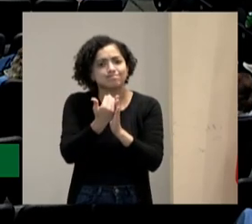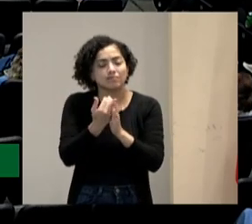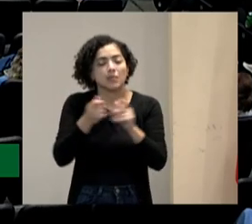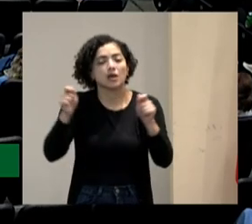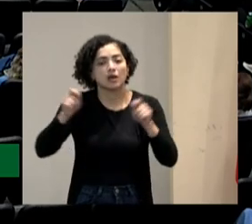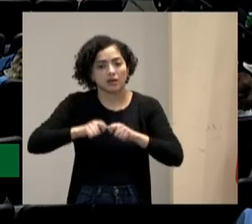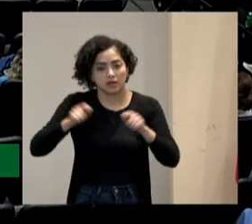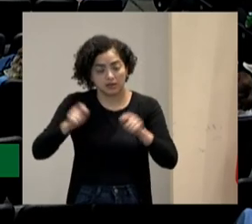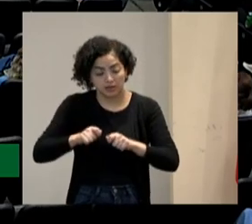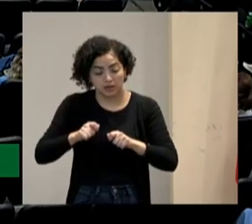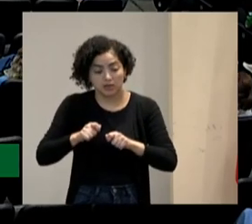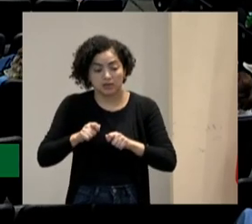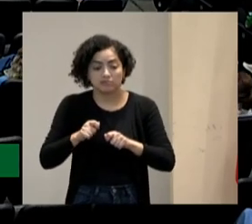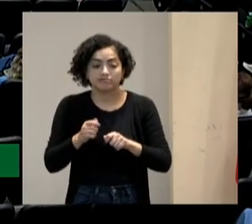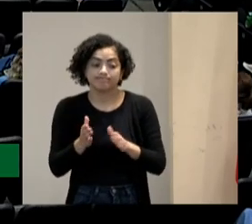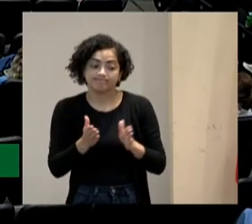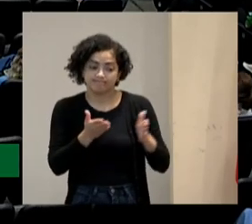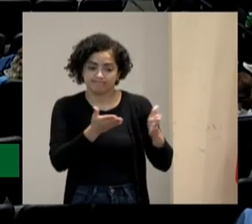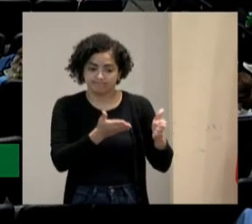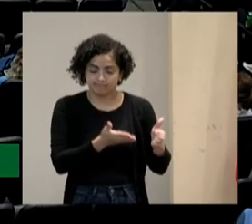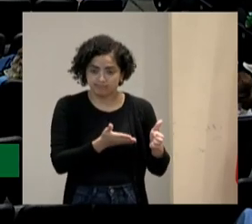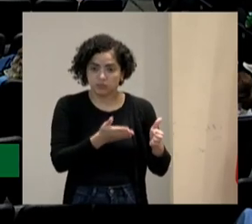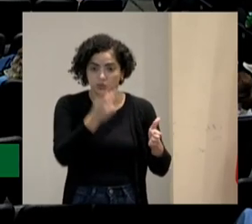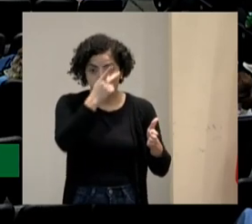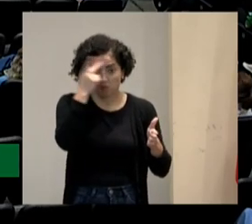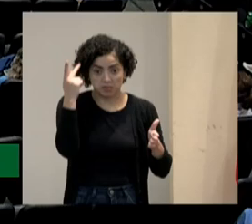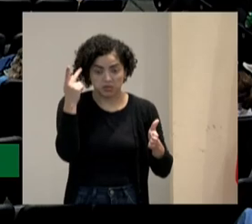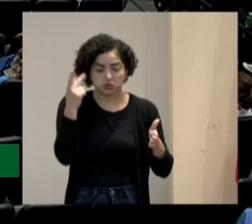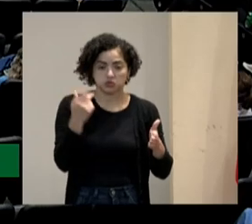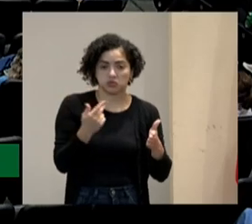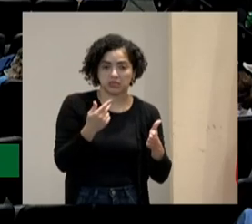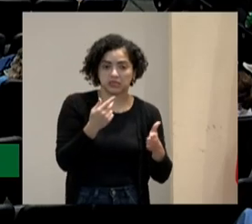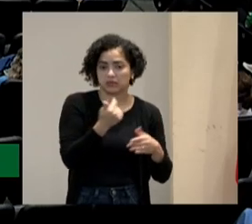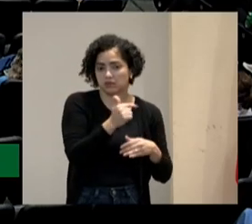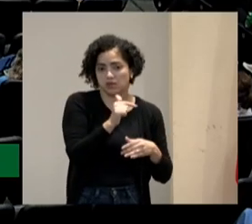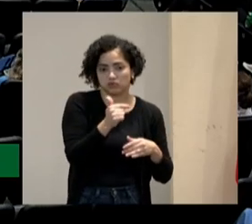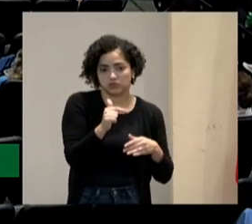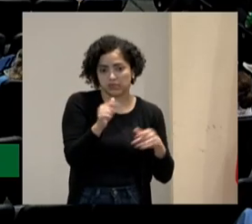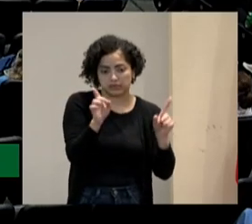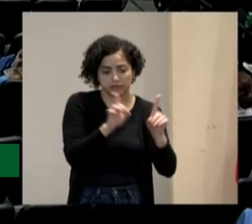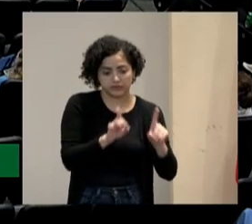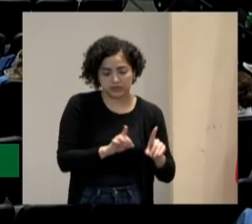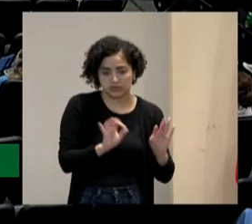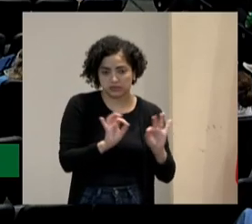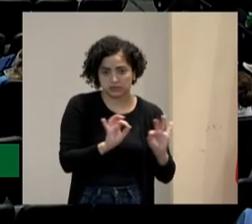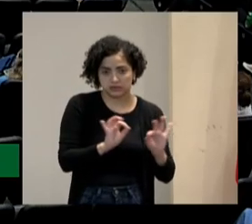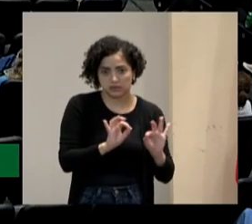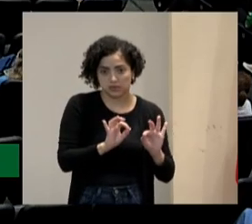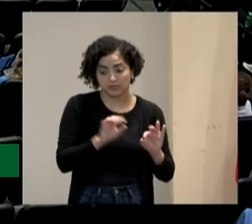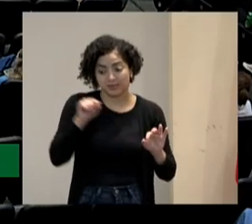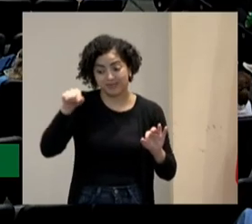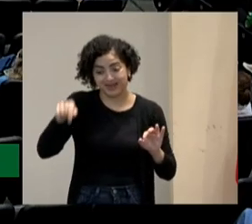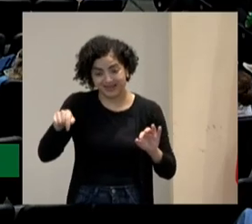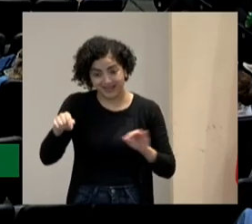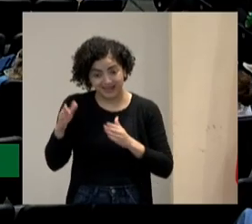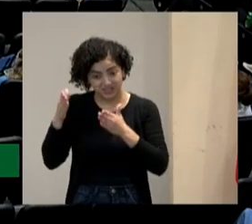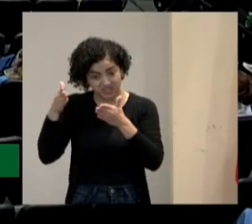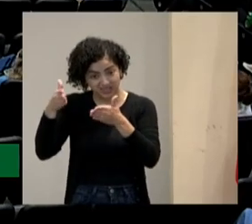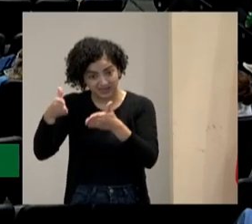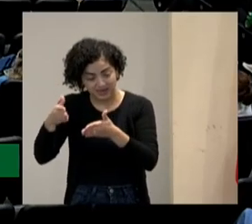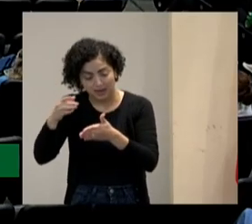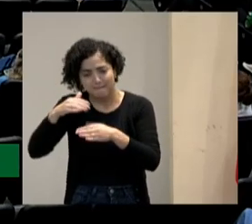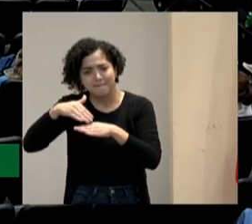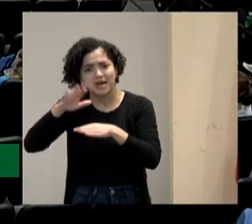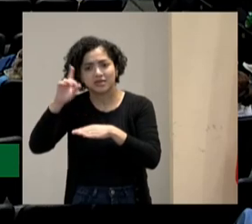do que uma pessoa dita com não deficiência porque para ela chegar lá foi muito mais difícil e se você der a